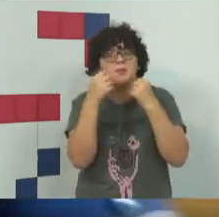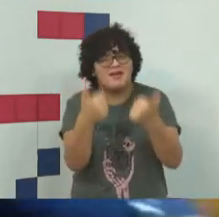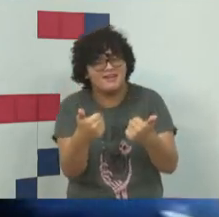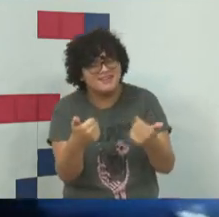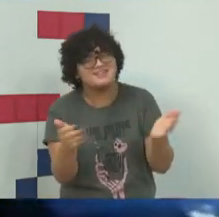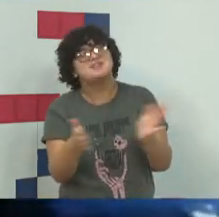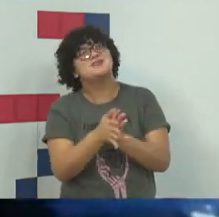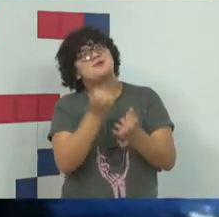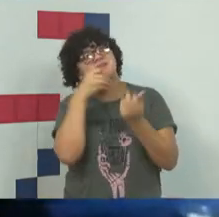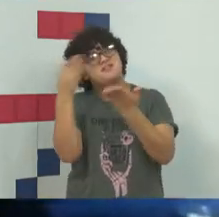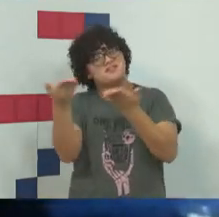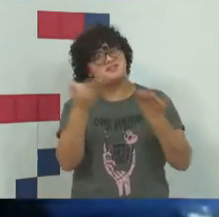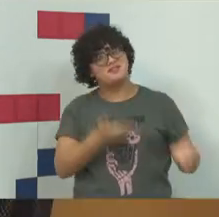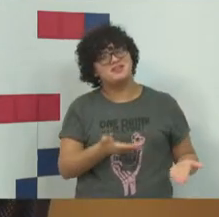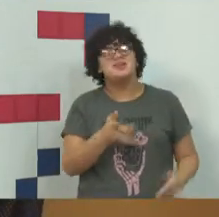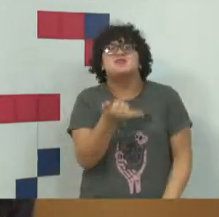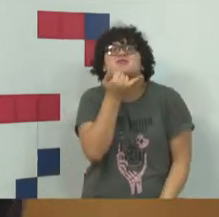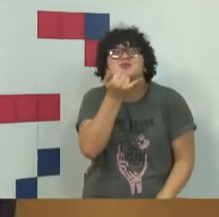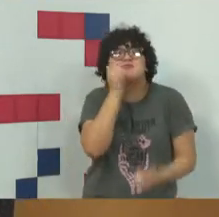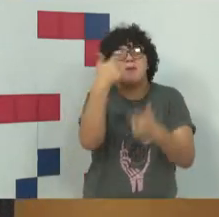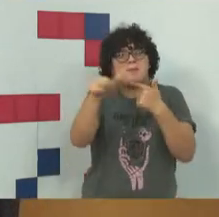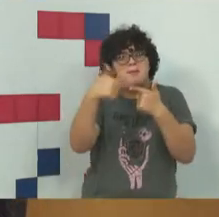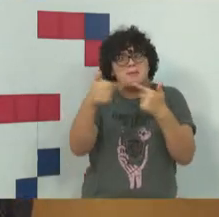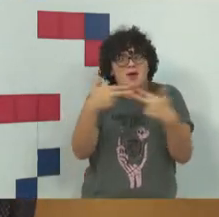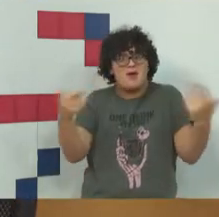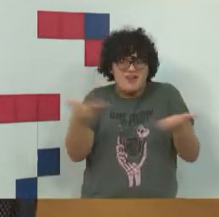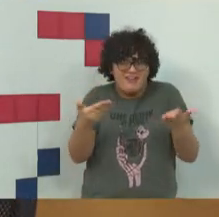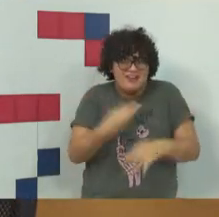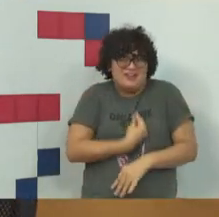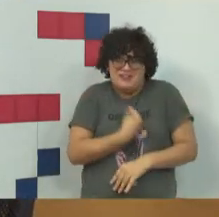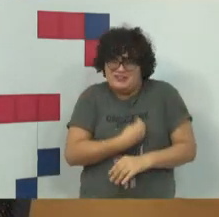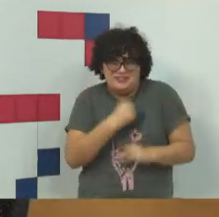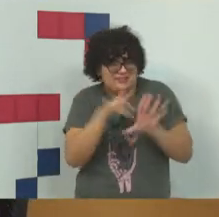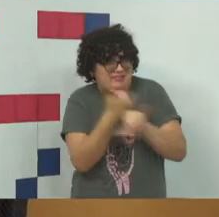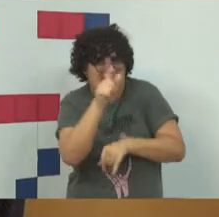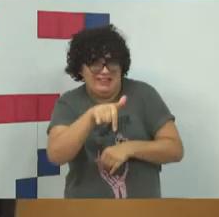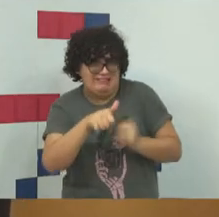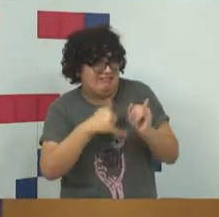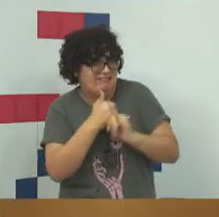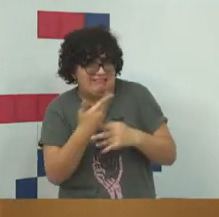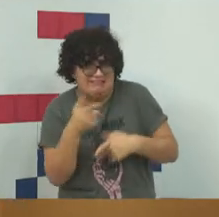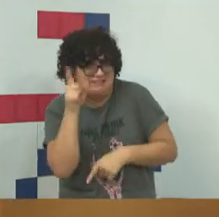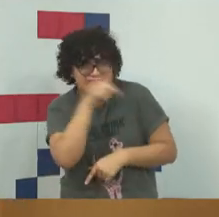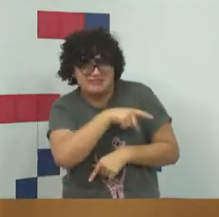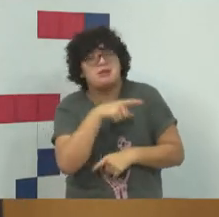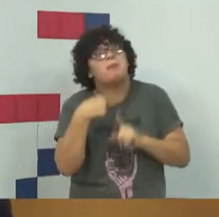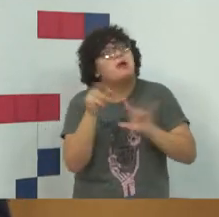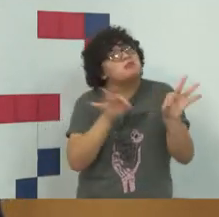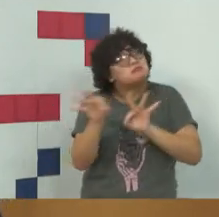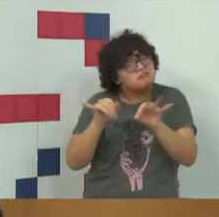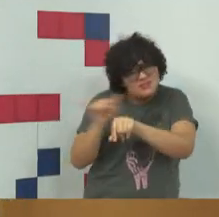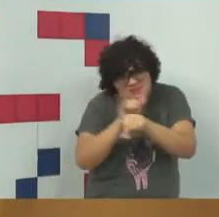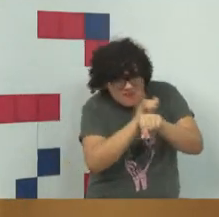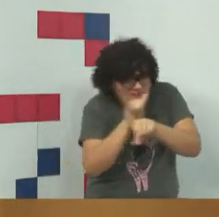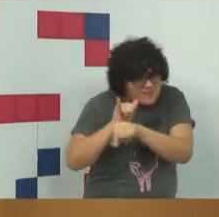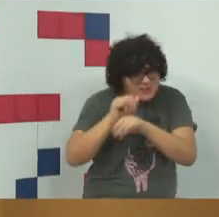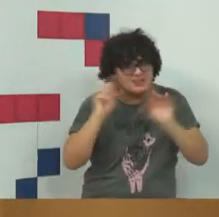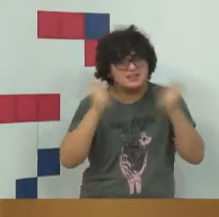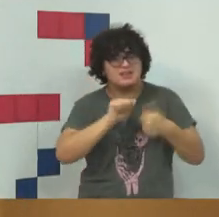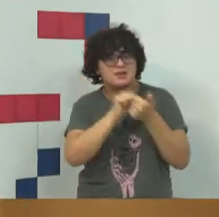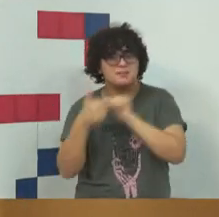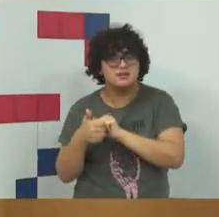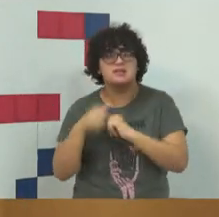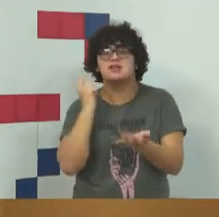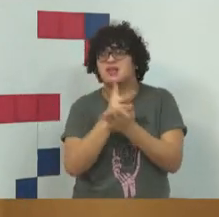Muito bem-vindo. Desculpe os problemas técnicos havidos aí no início. A gente teve que fazer uma adaptação da